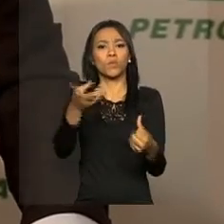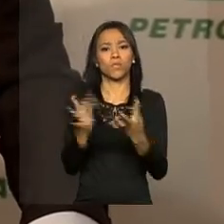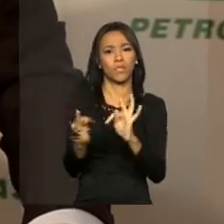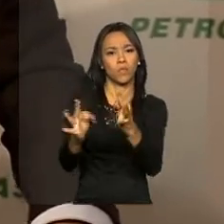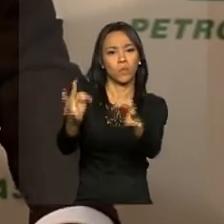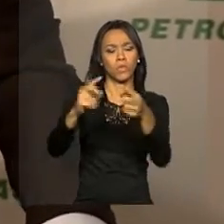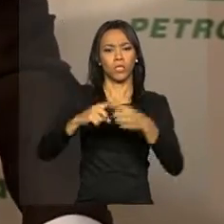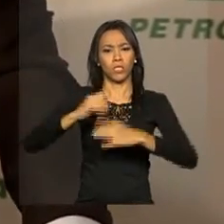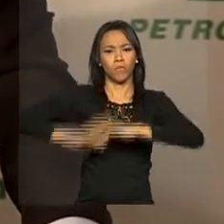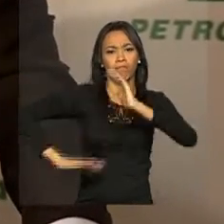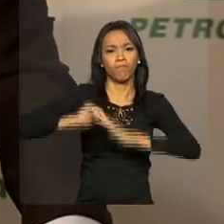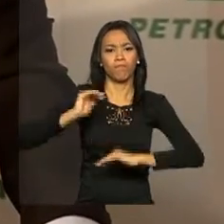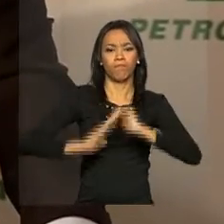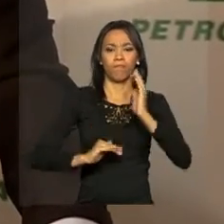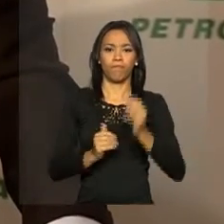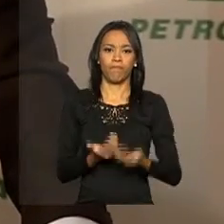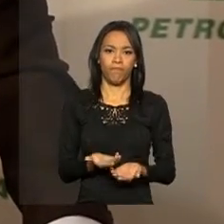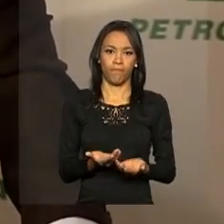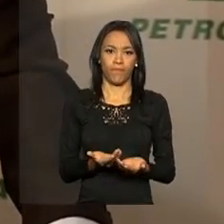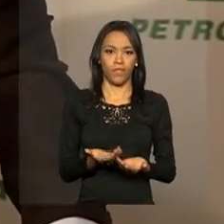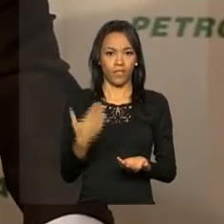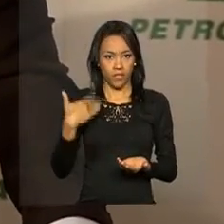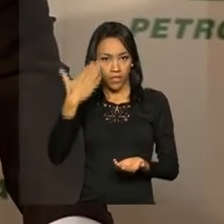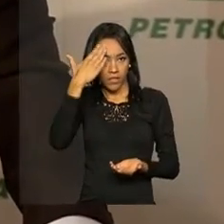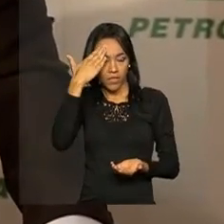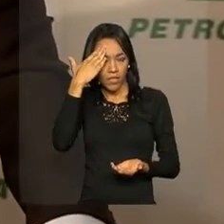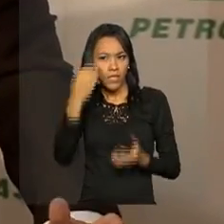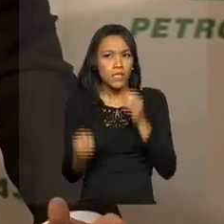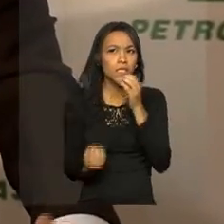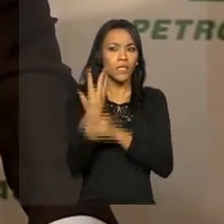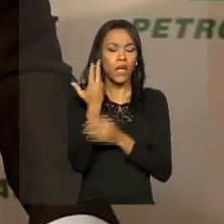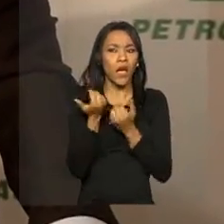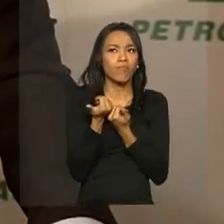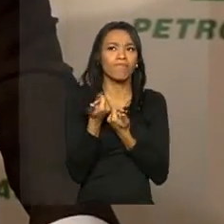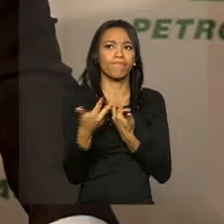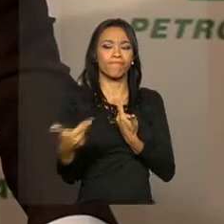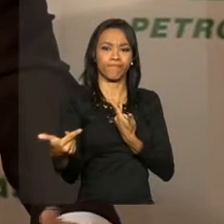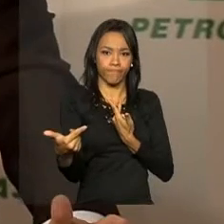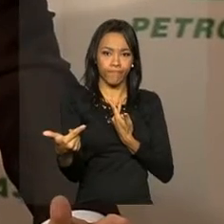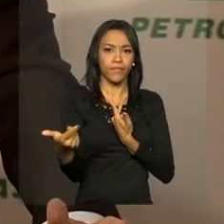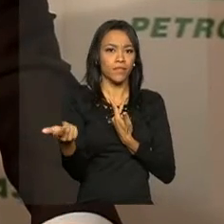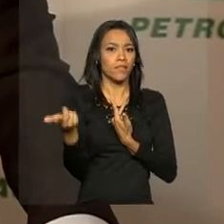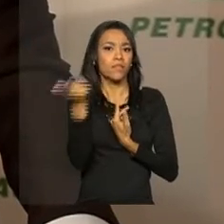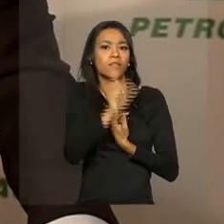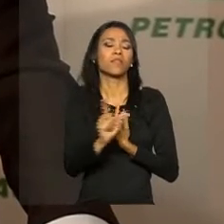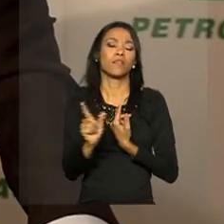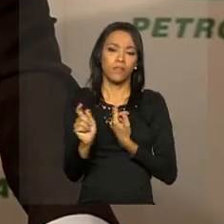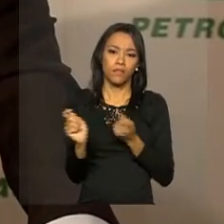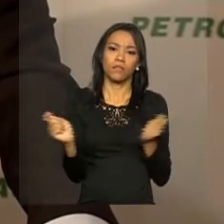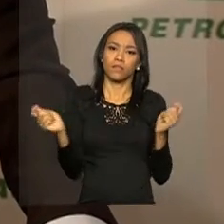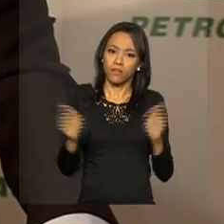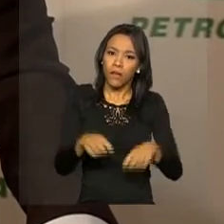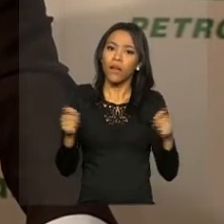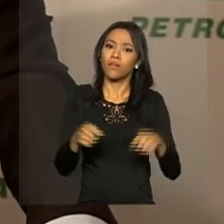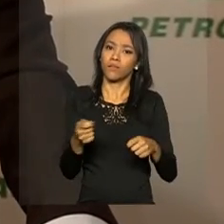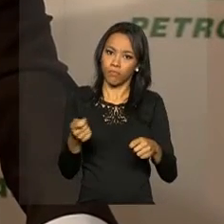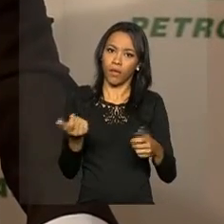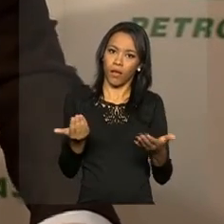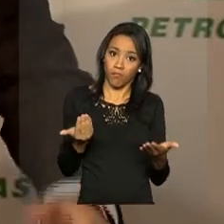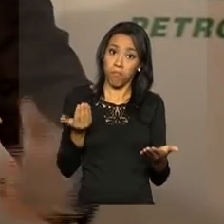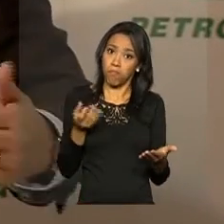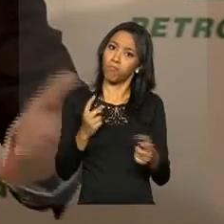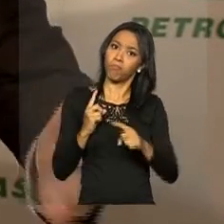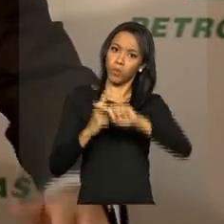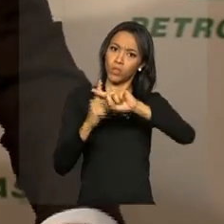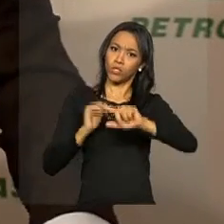na nossa capacidade de se reinventar, que tem permitido a gente trazer resultado operacional muito